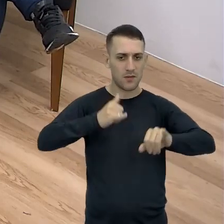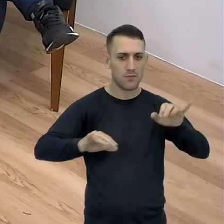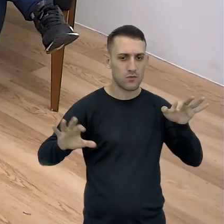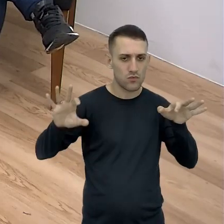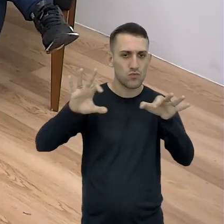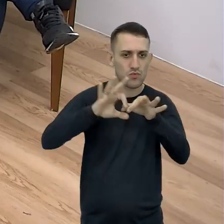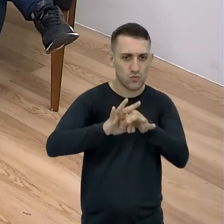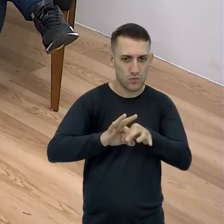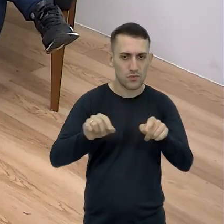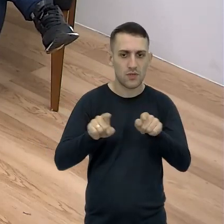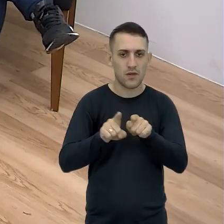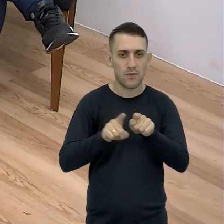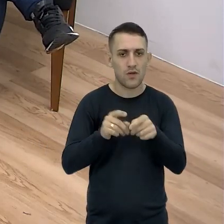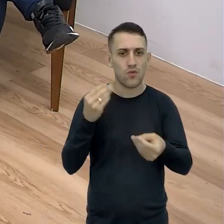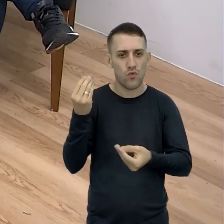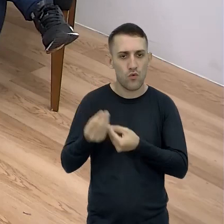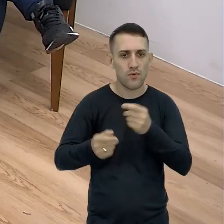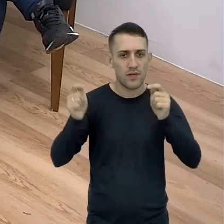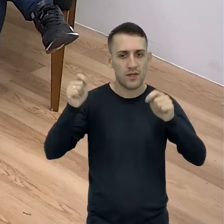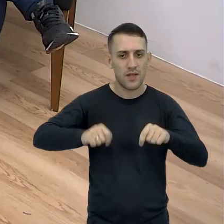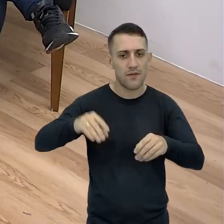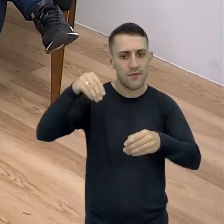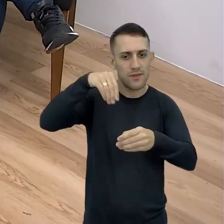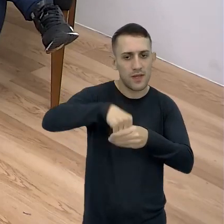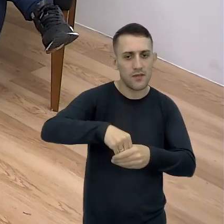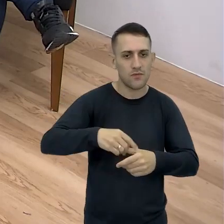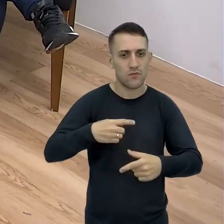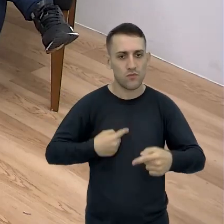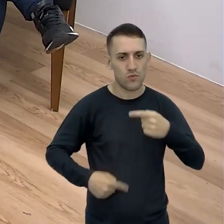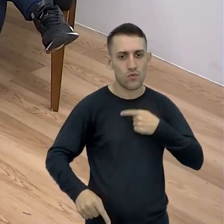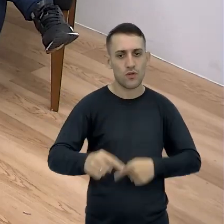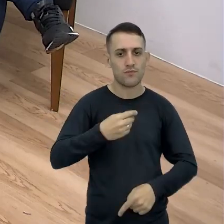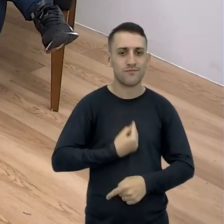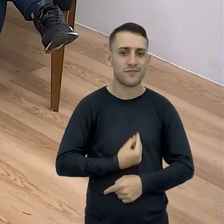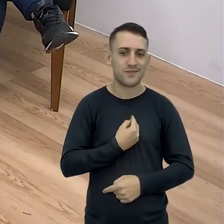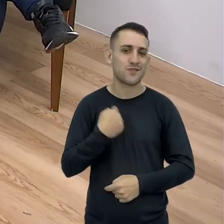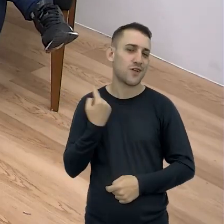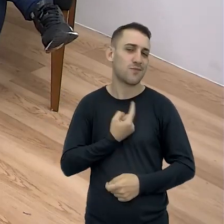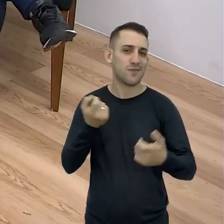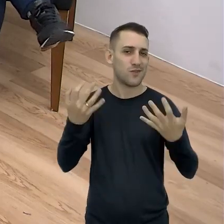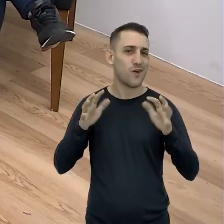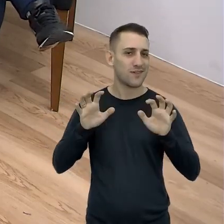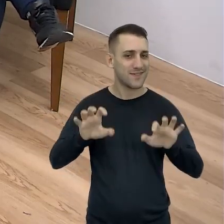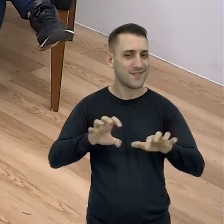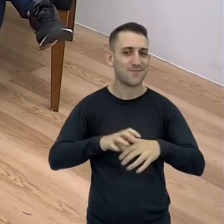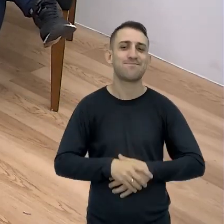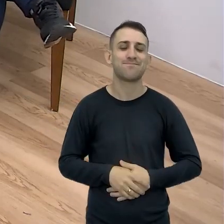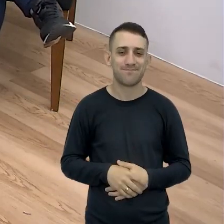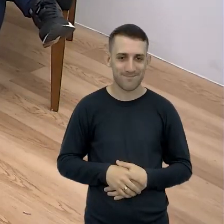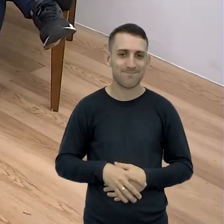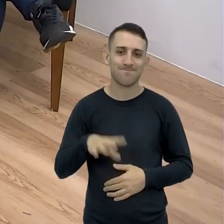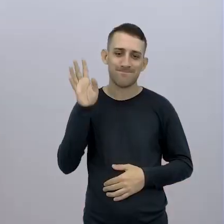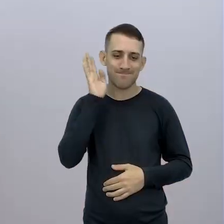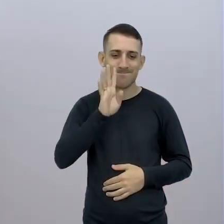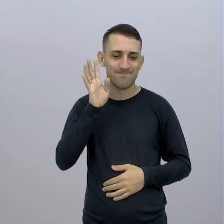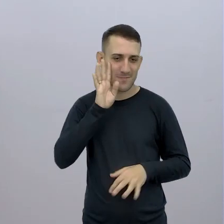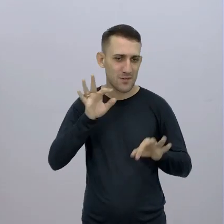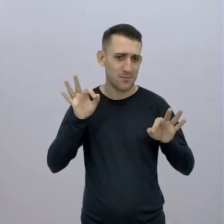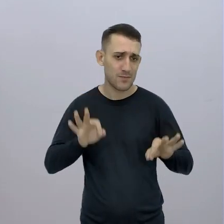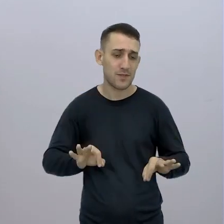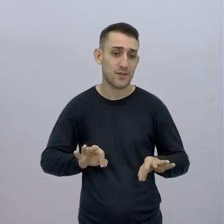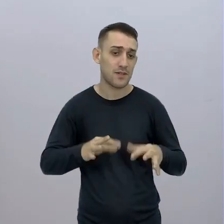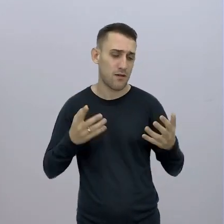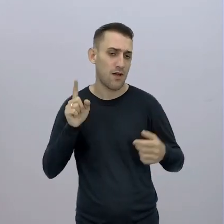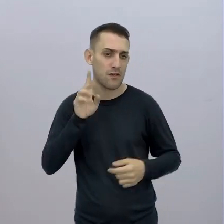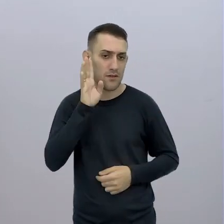Associada e como isso se submete Dentro de um organismo vivo Foi isso que a gente falou Muito legal, hein? Então,